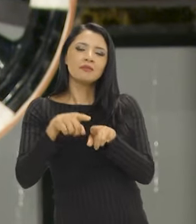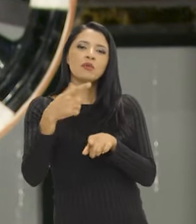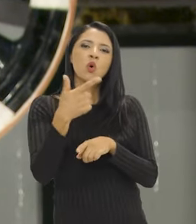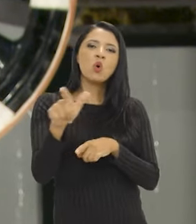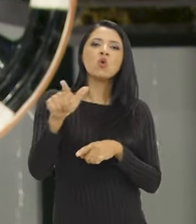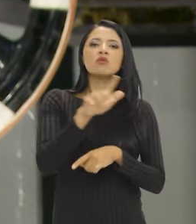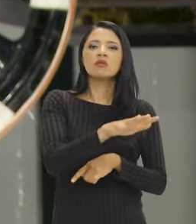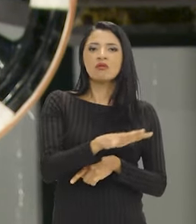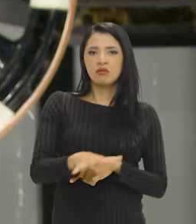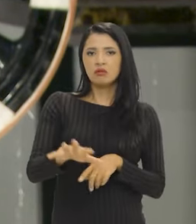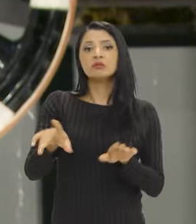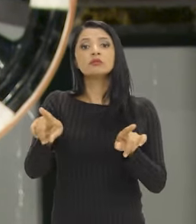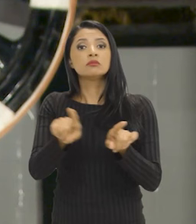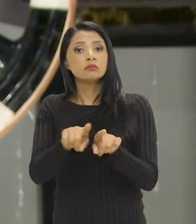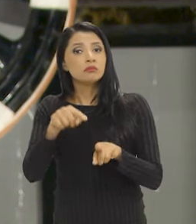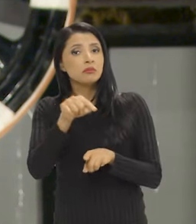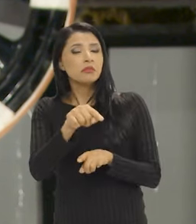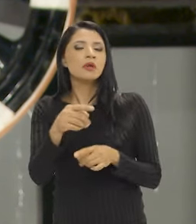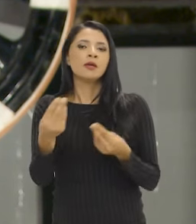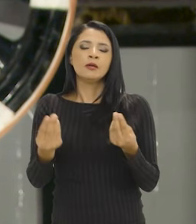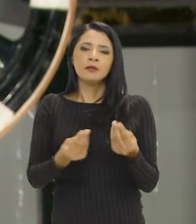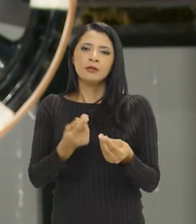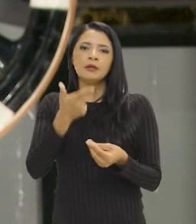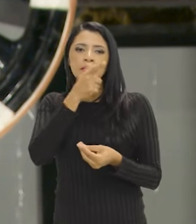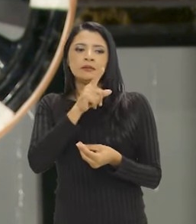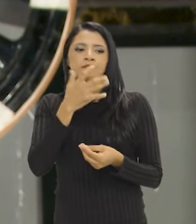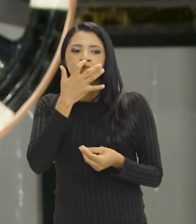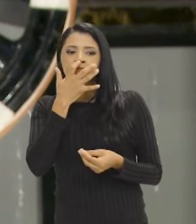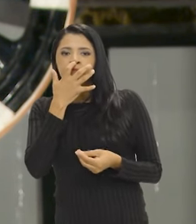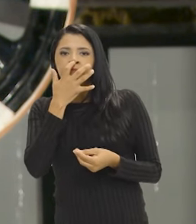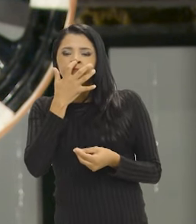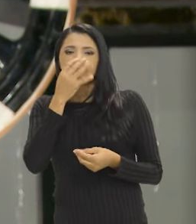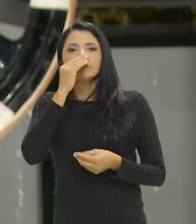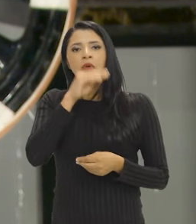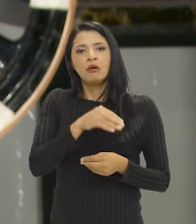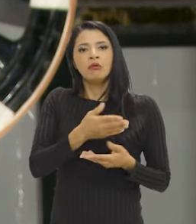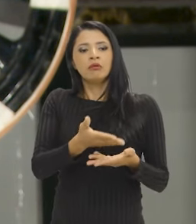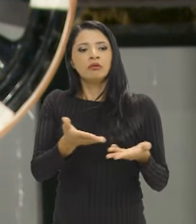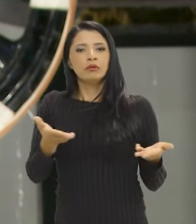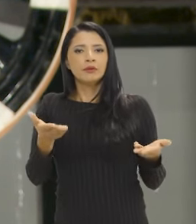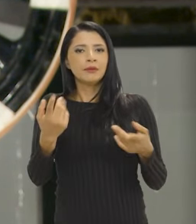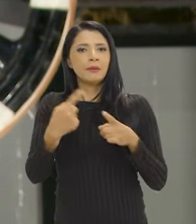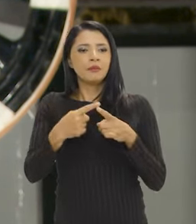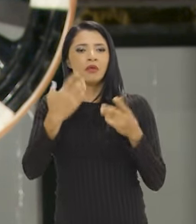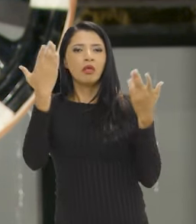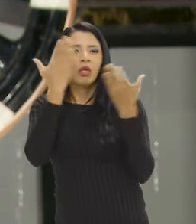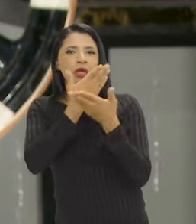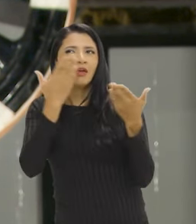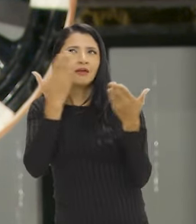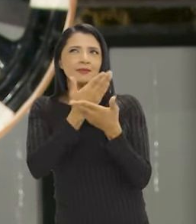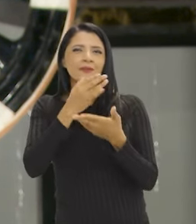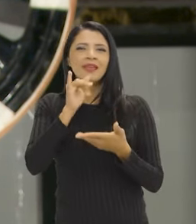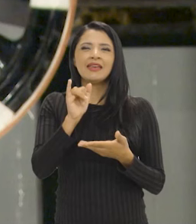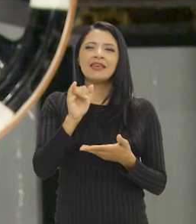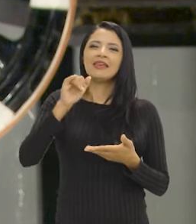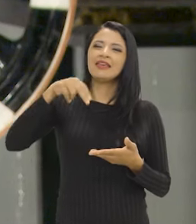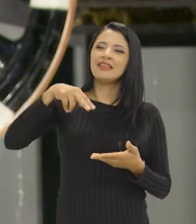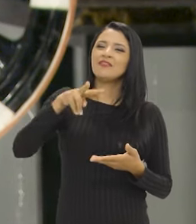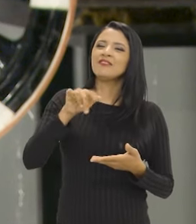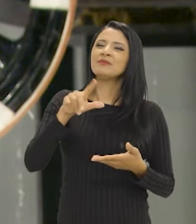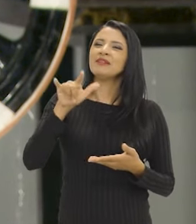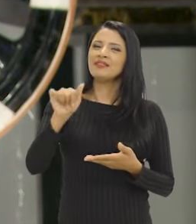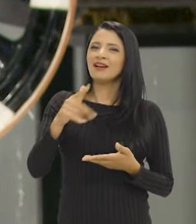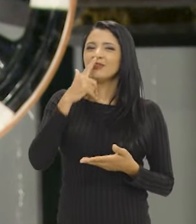demais segmentos que têm sido subestimados. Porque invisibilizados eu acho